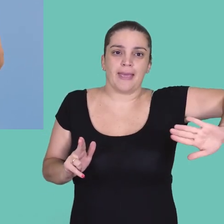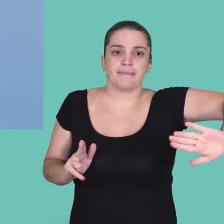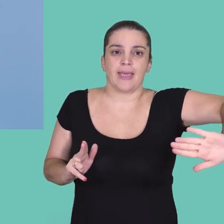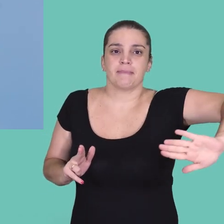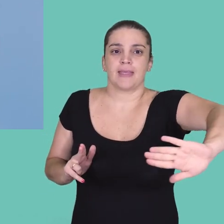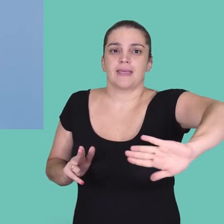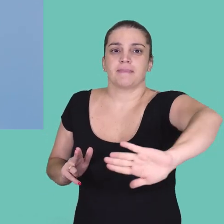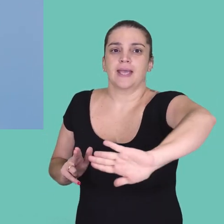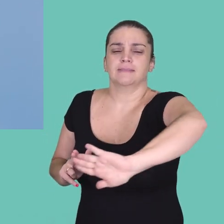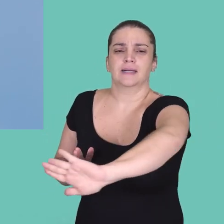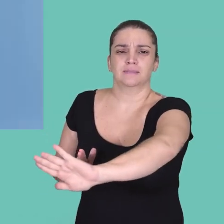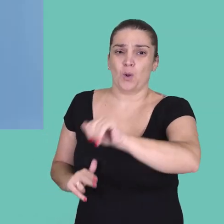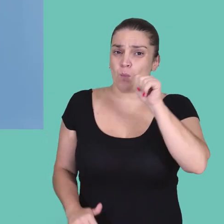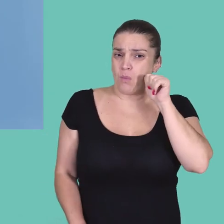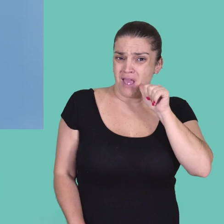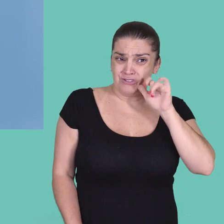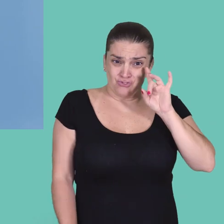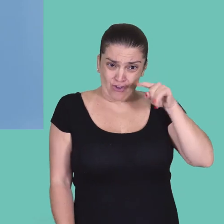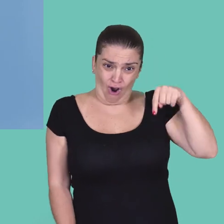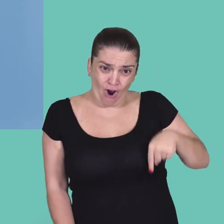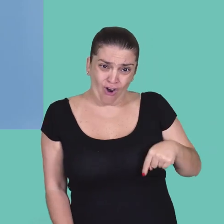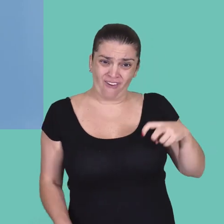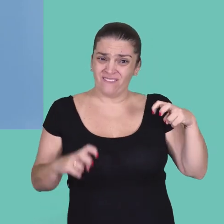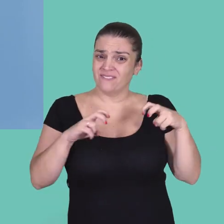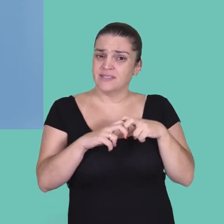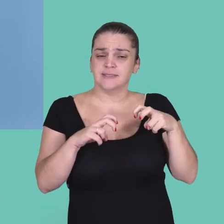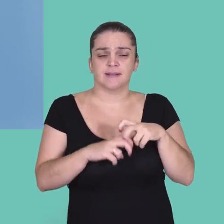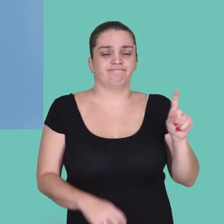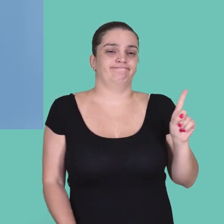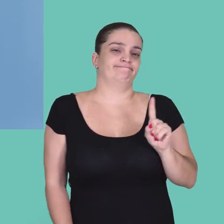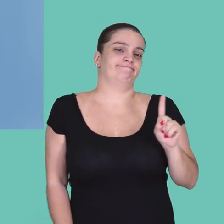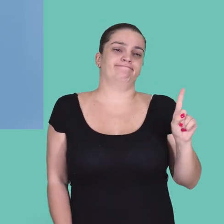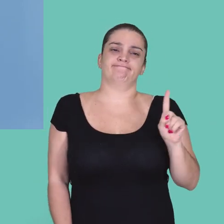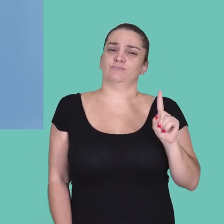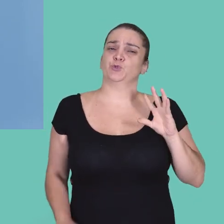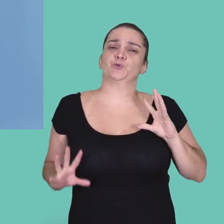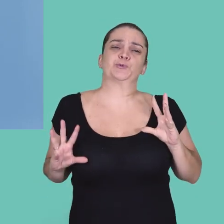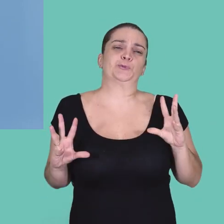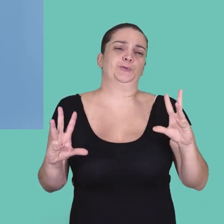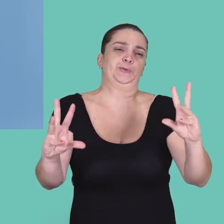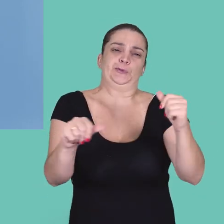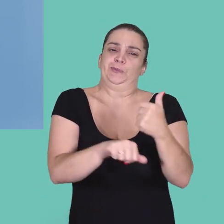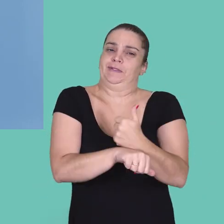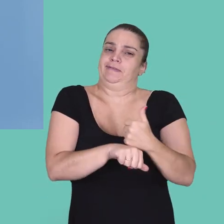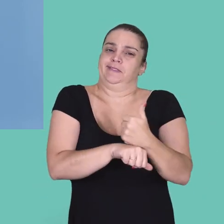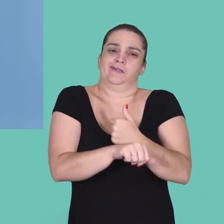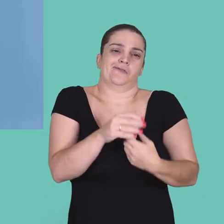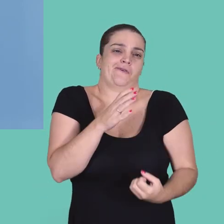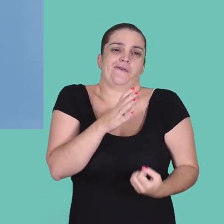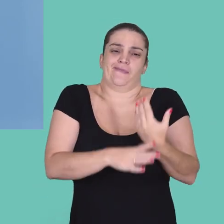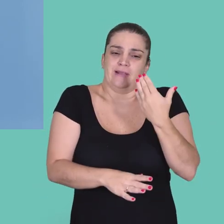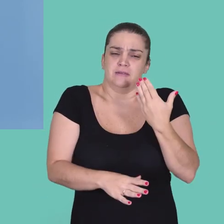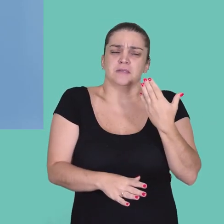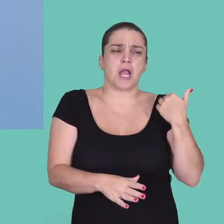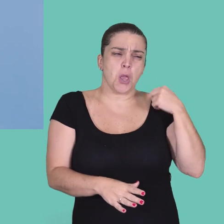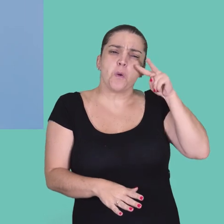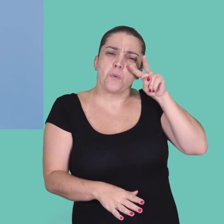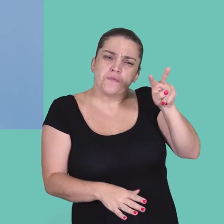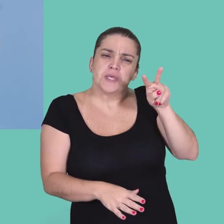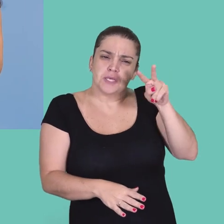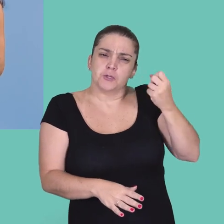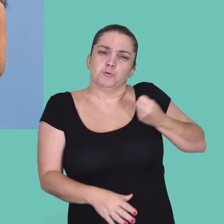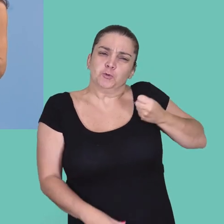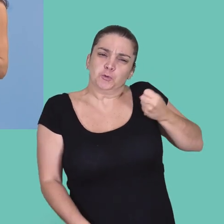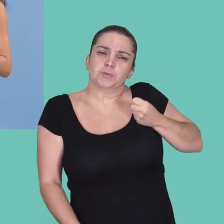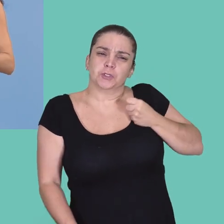carreira à medida que a carreira avança. Só que isso não acontece só na física. Isso acontece em todas as carreiras, no mundo inteiro. Então,